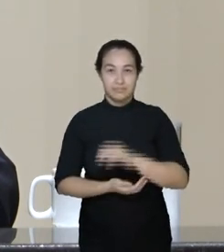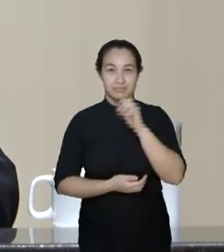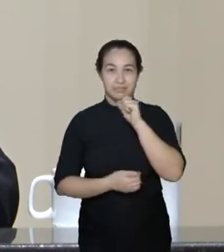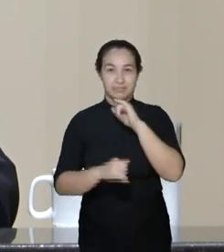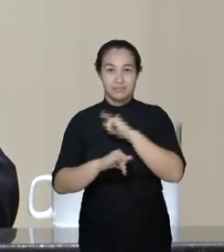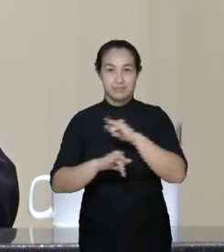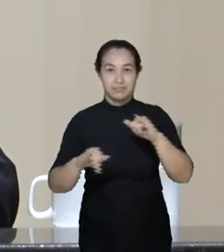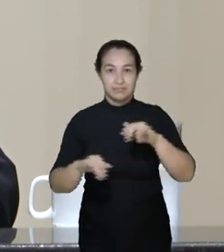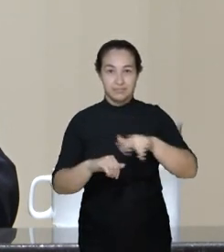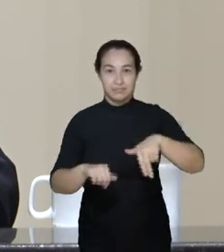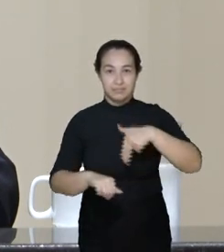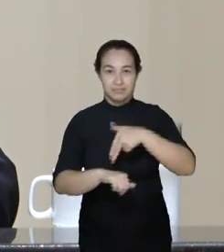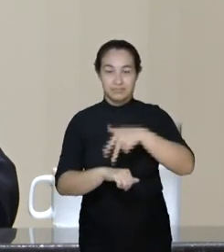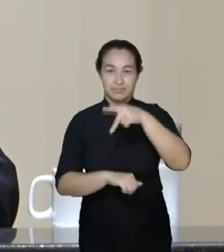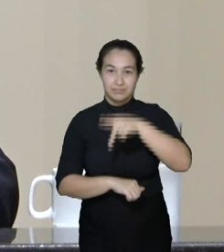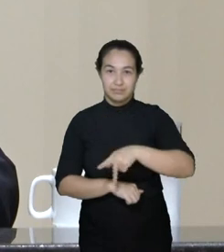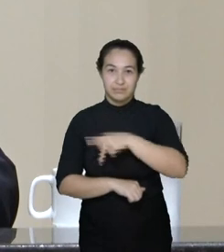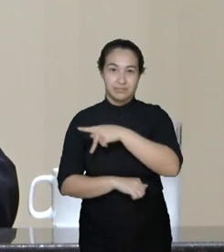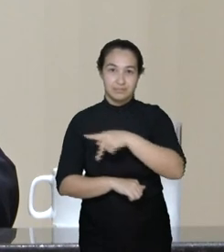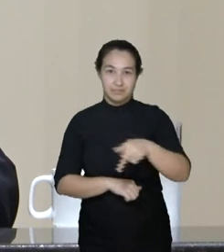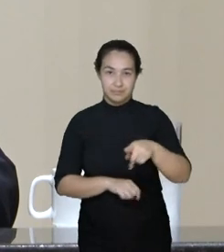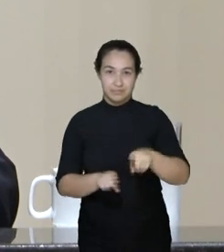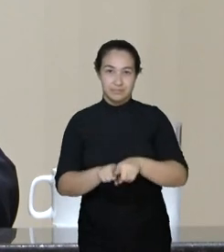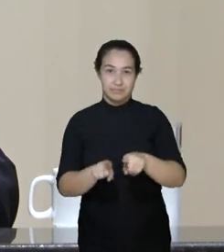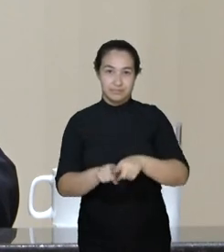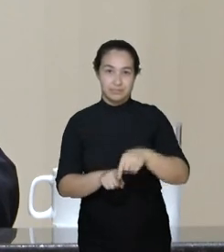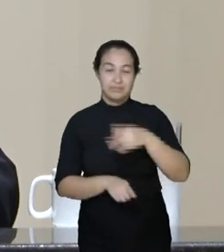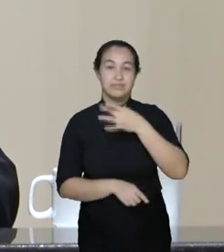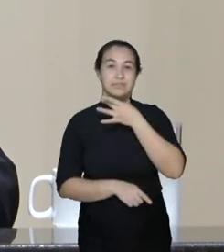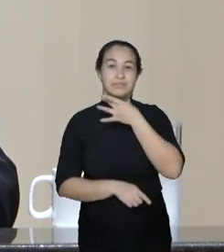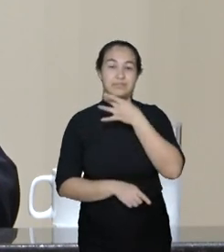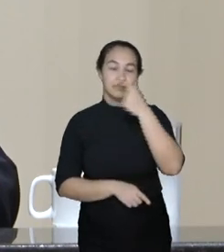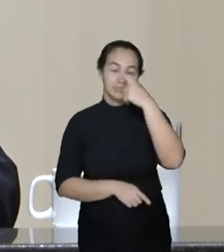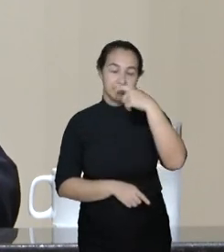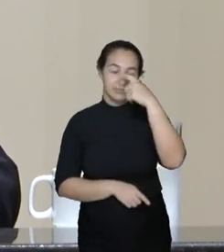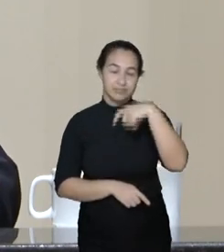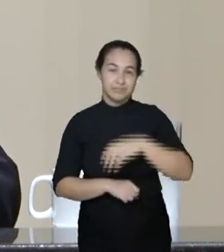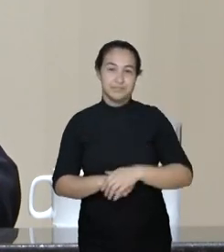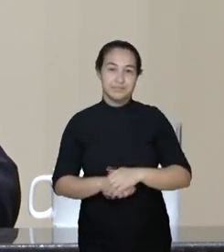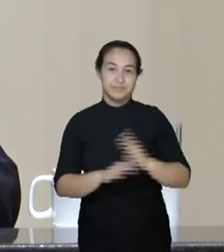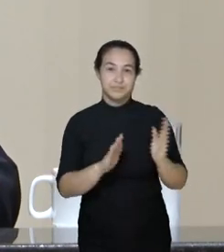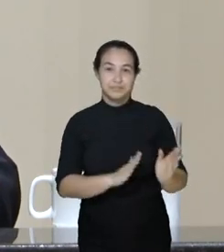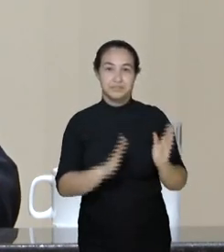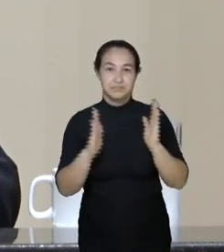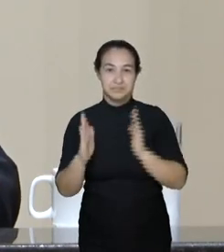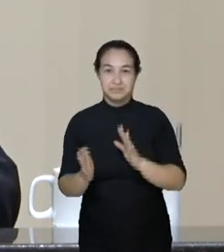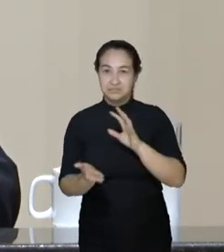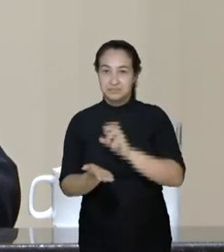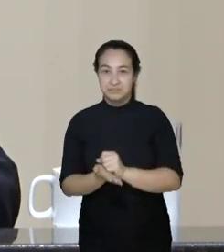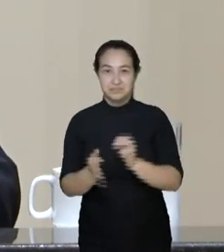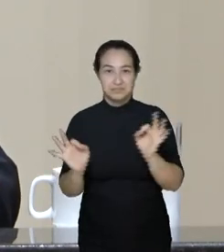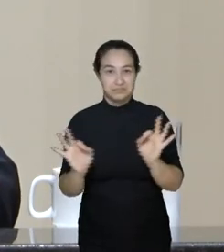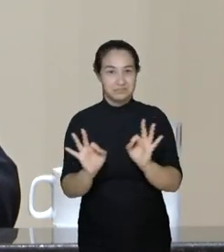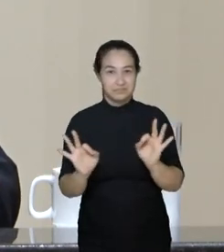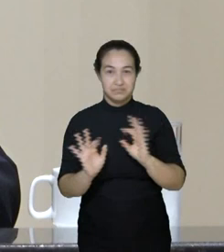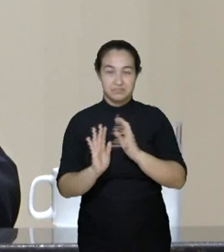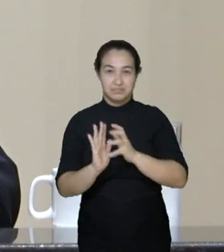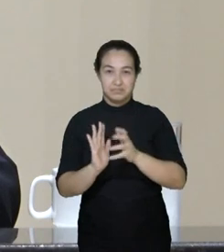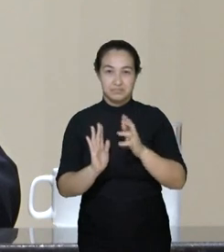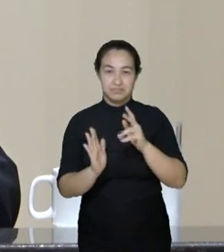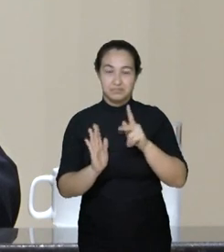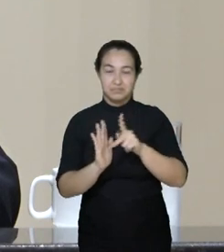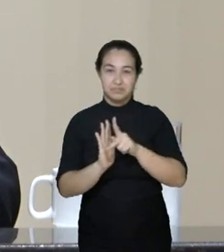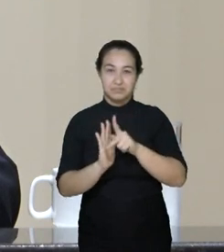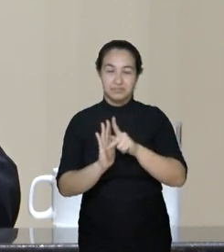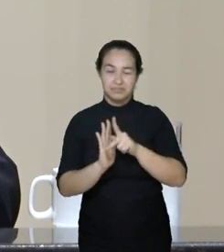a palavra o senhor deputado Padre Pedro Balduceira e Maurício Scudrac. Grande expediente. Não houve inscritos para o horário destinado aos partidos políticos. Ato